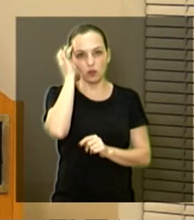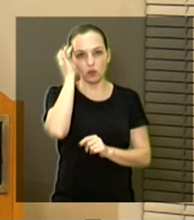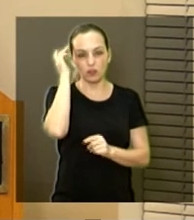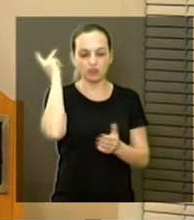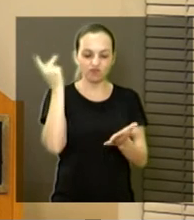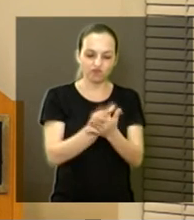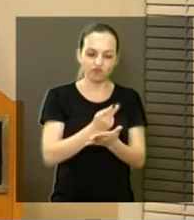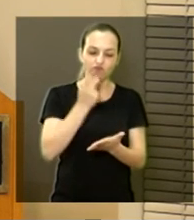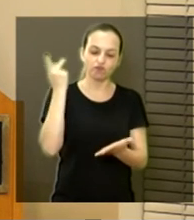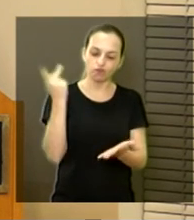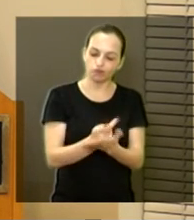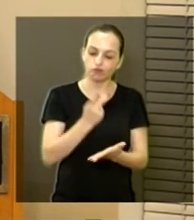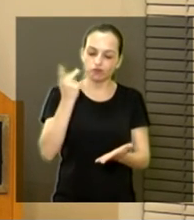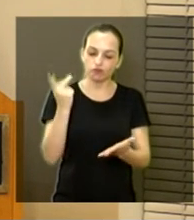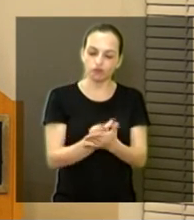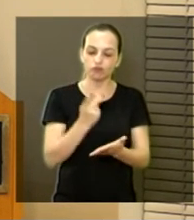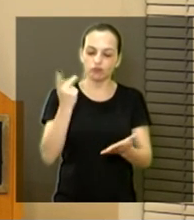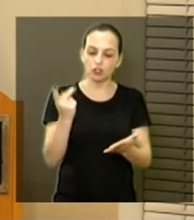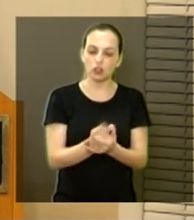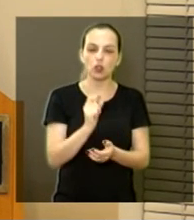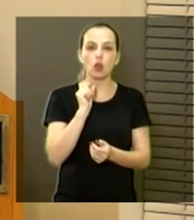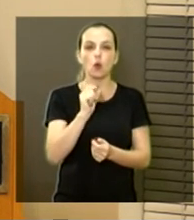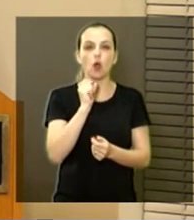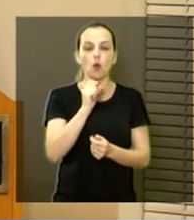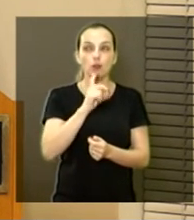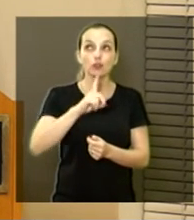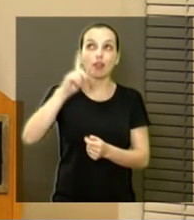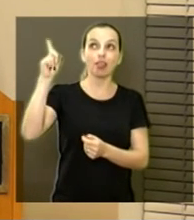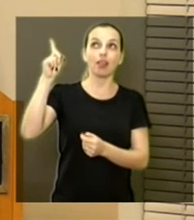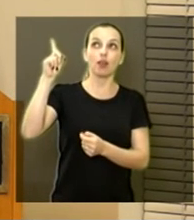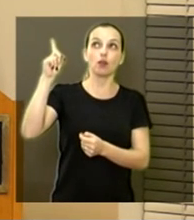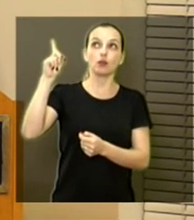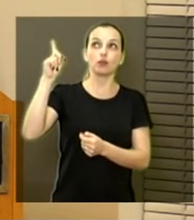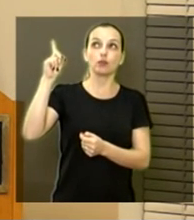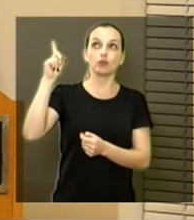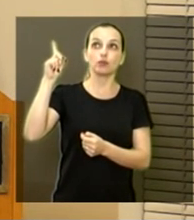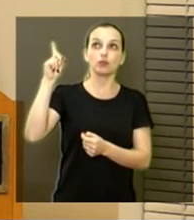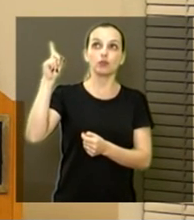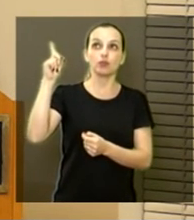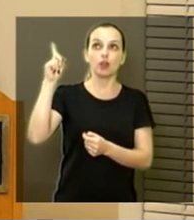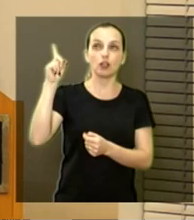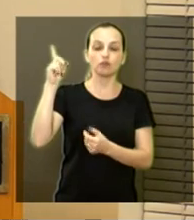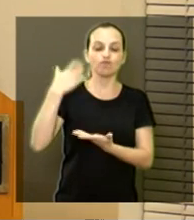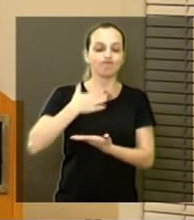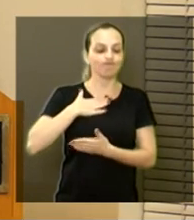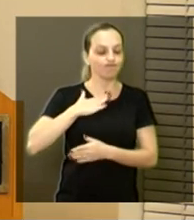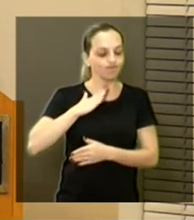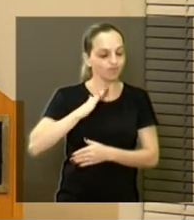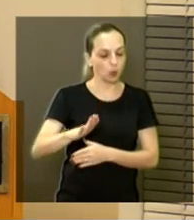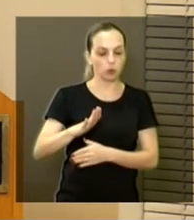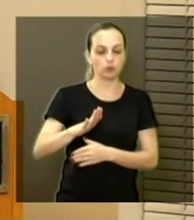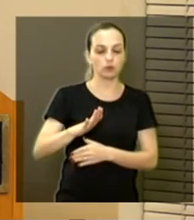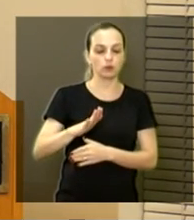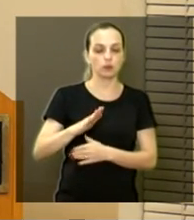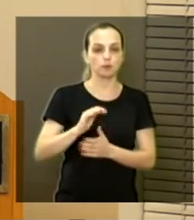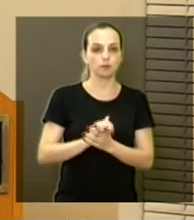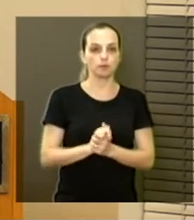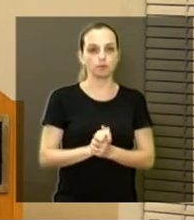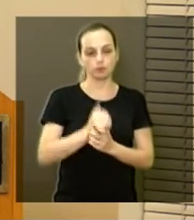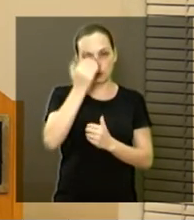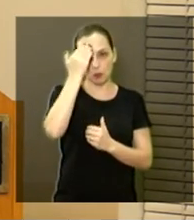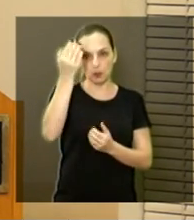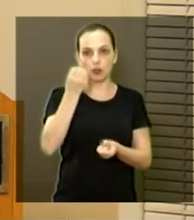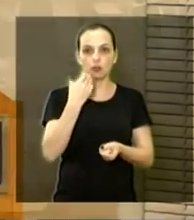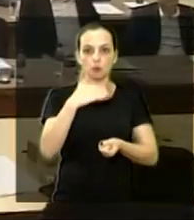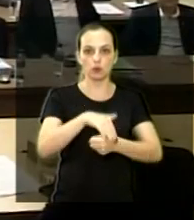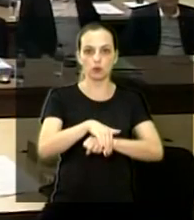escândalos. E isso, aos olhos de Deus e aos olhos humanos, é péssimo. Muito obrigado e